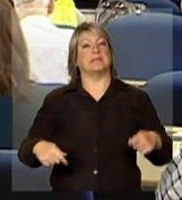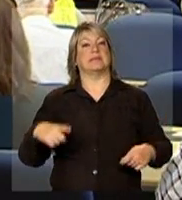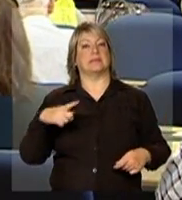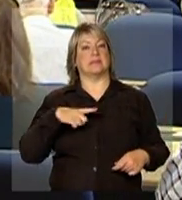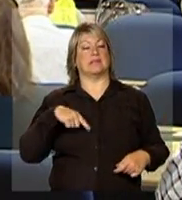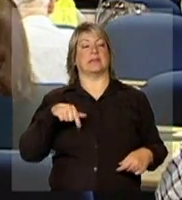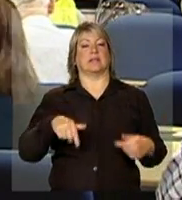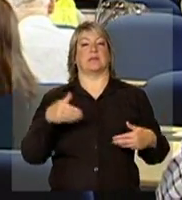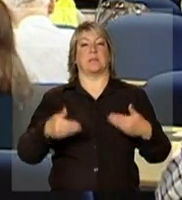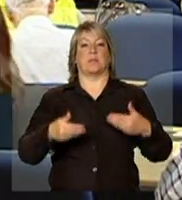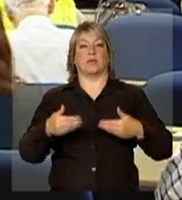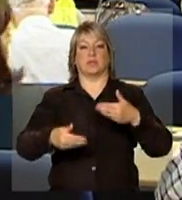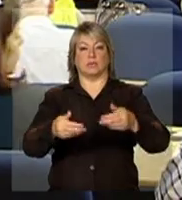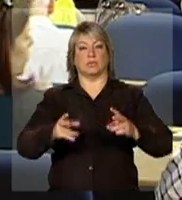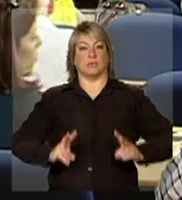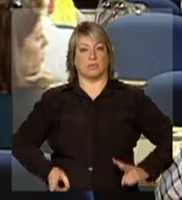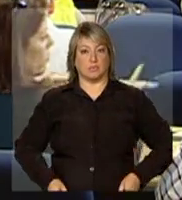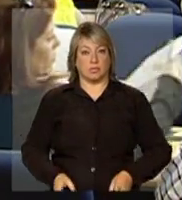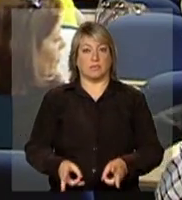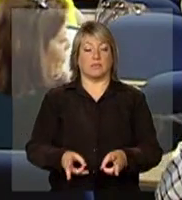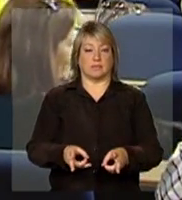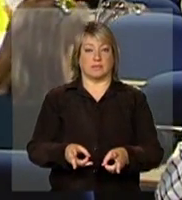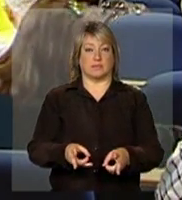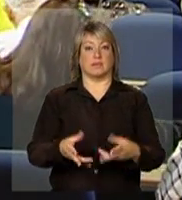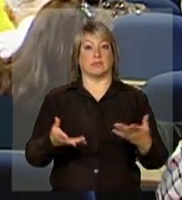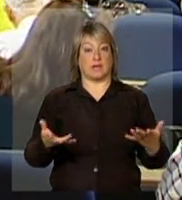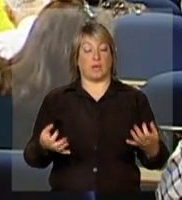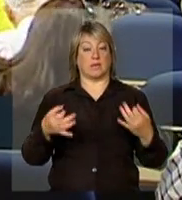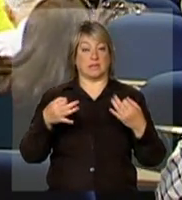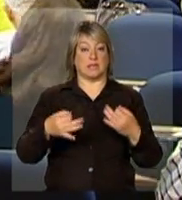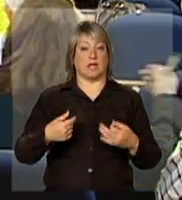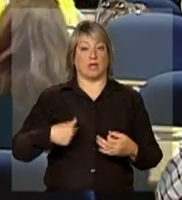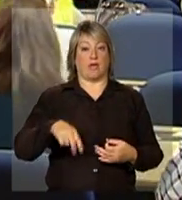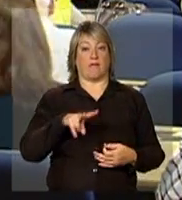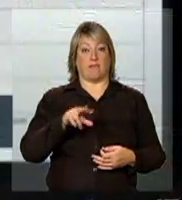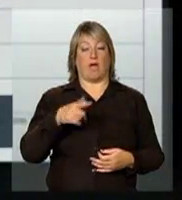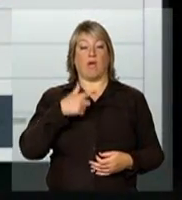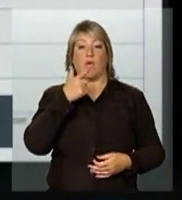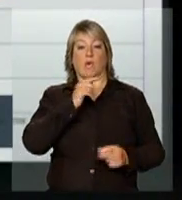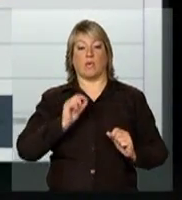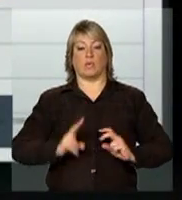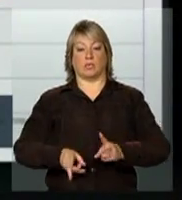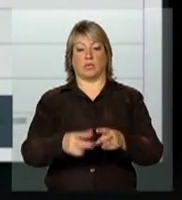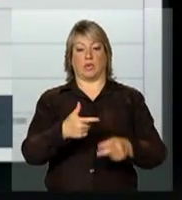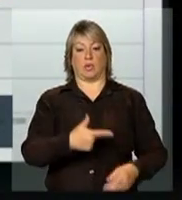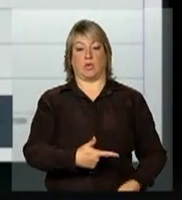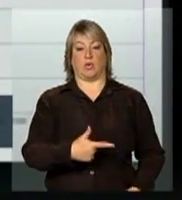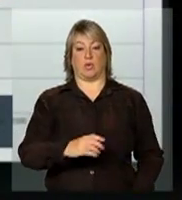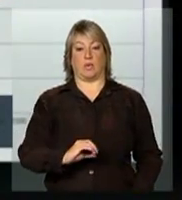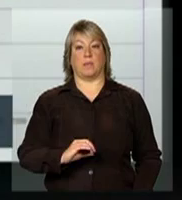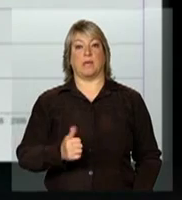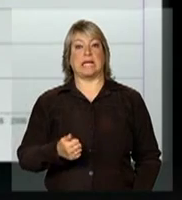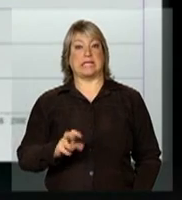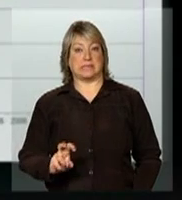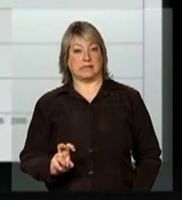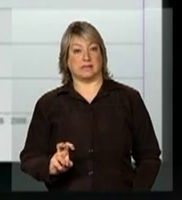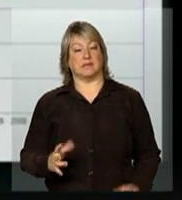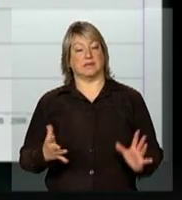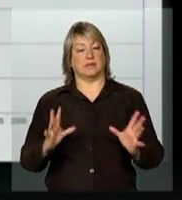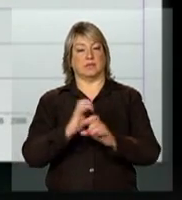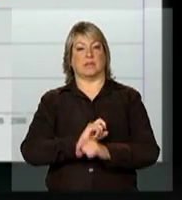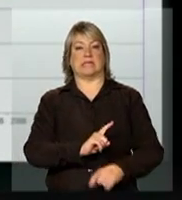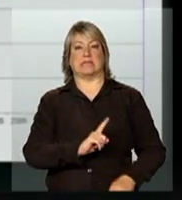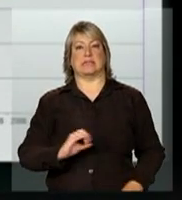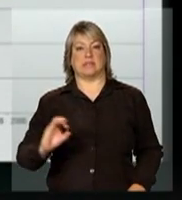continuado e, certamente, nós vamos estar atingindo em 2015, próximos aos níveis de 100%,